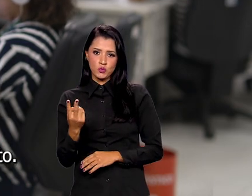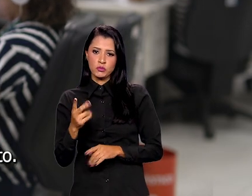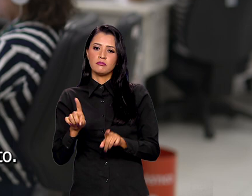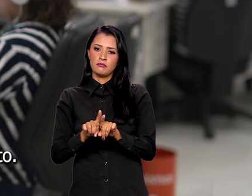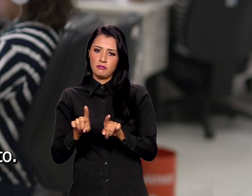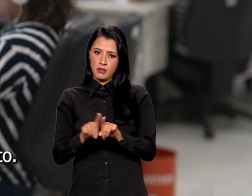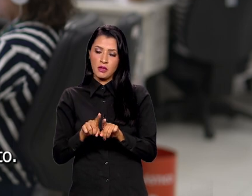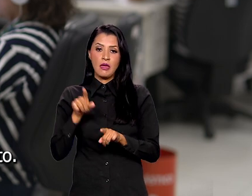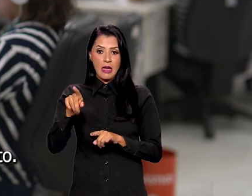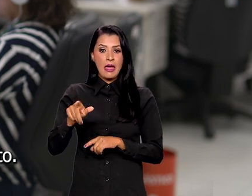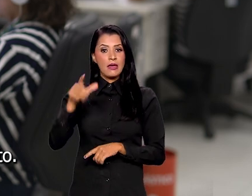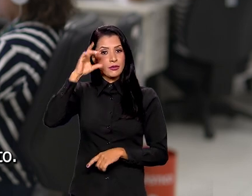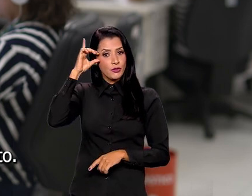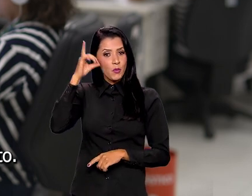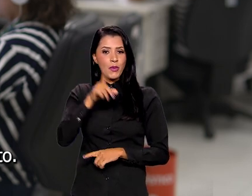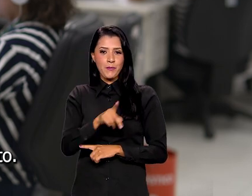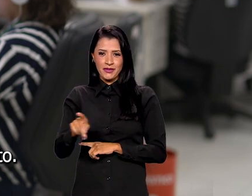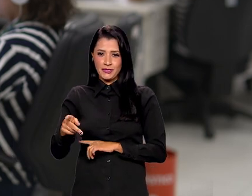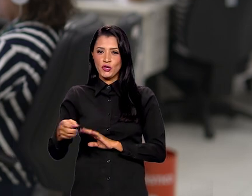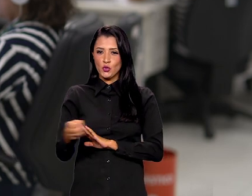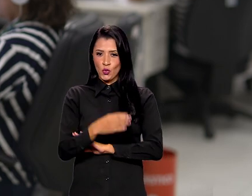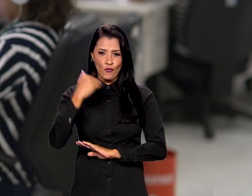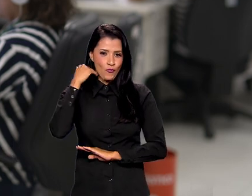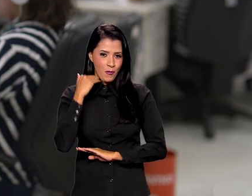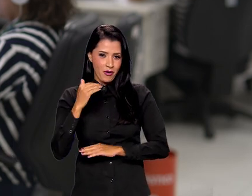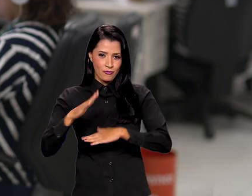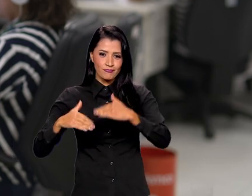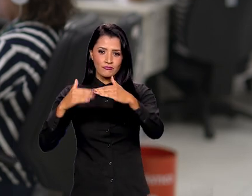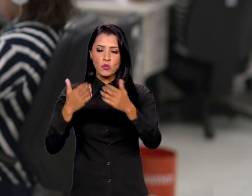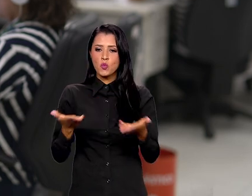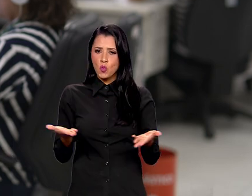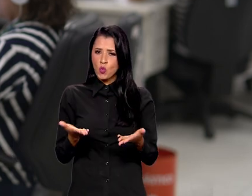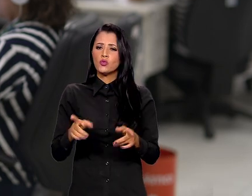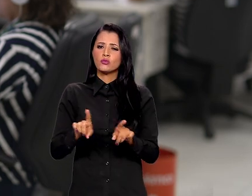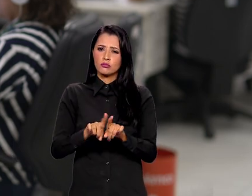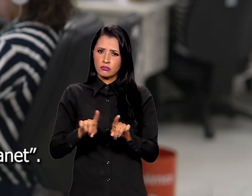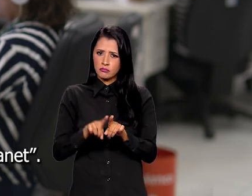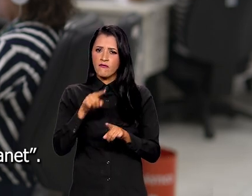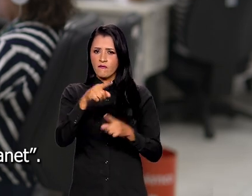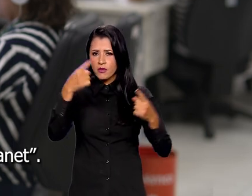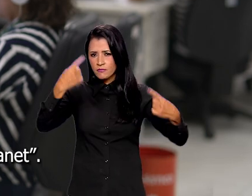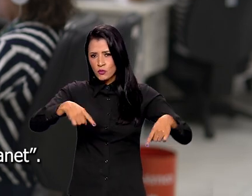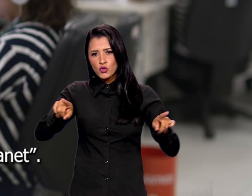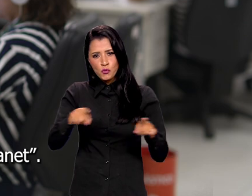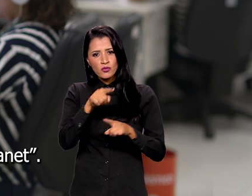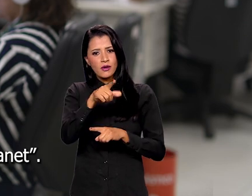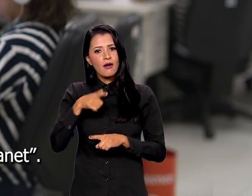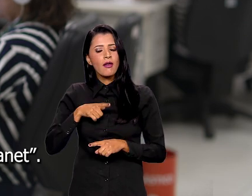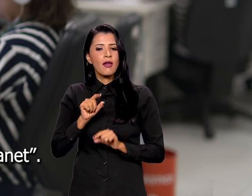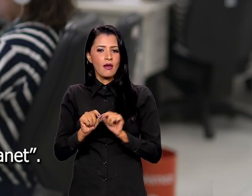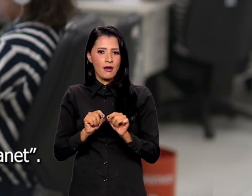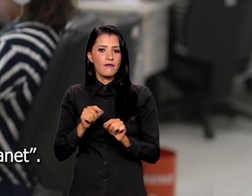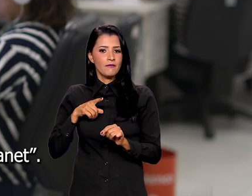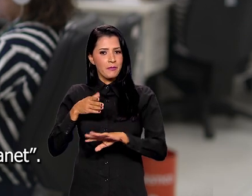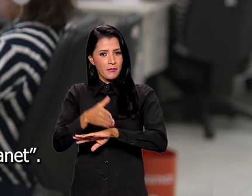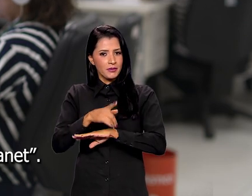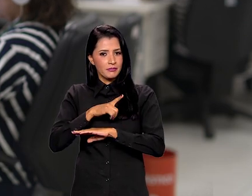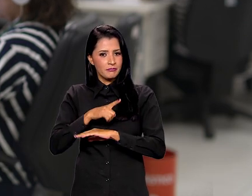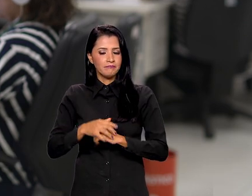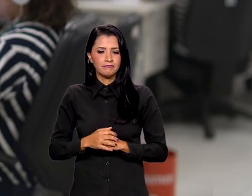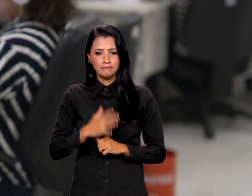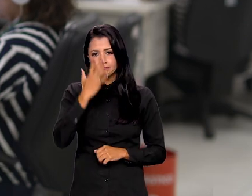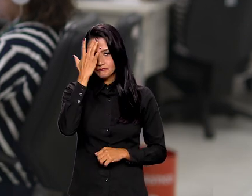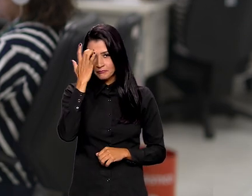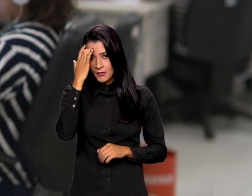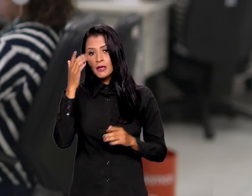que preside um novo banco de desenvolvimento. Ainda hoje, Lula vai discursar no festival de música Power Our Planet